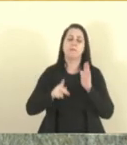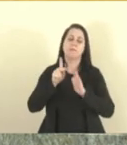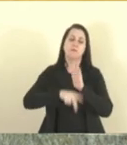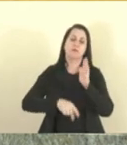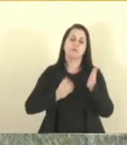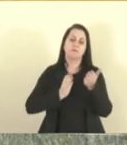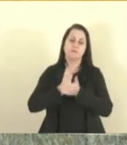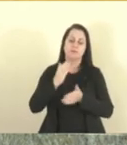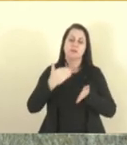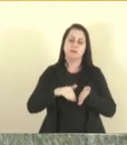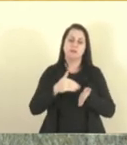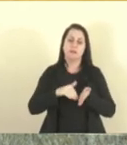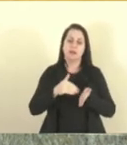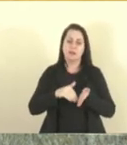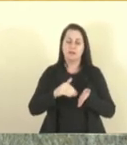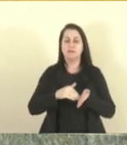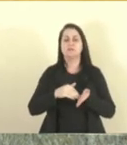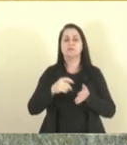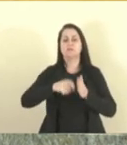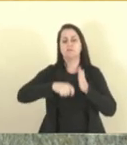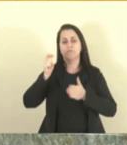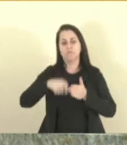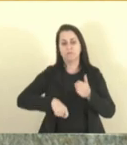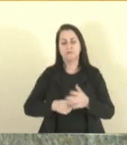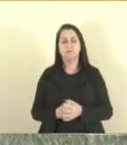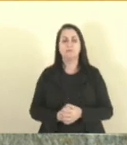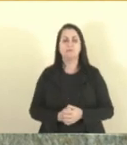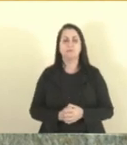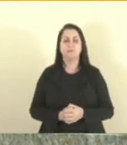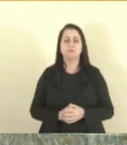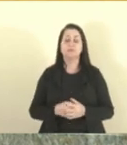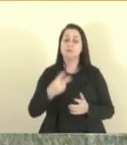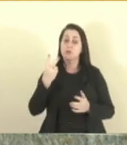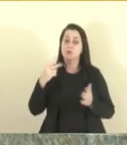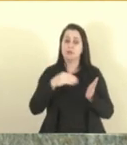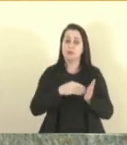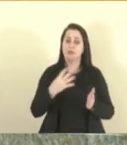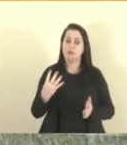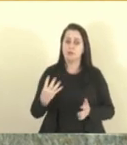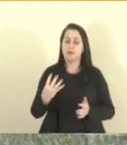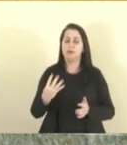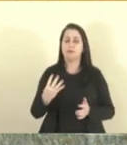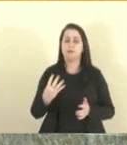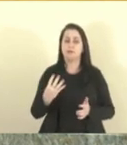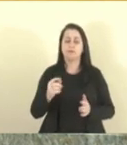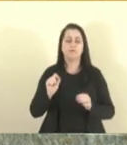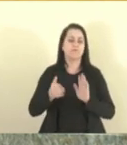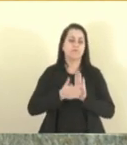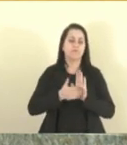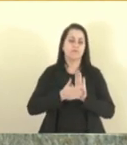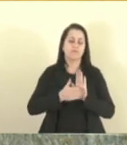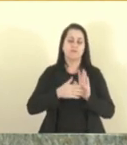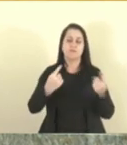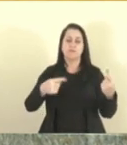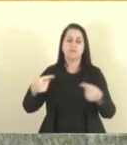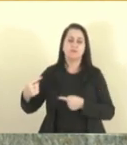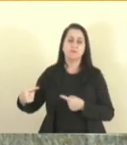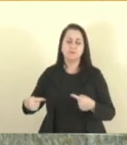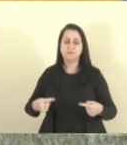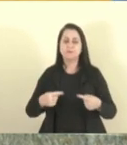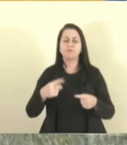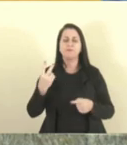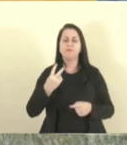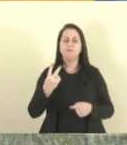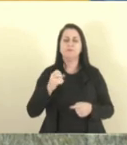Secretaria para Extração dos Autógrafos. Do item 2 ao item 4, tratam-se de proposições e discussão especial em segunda